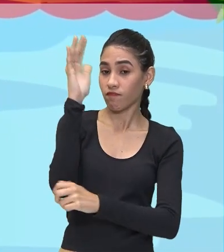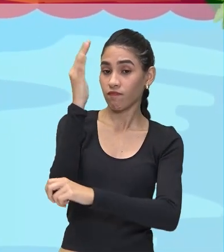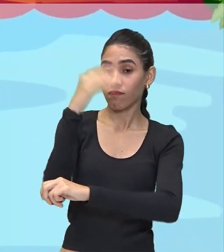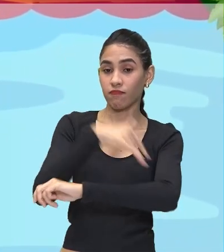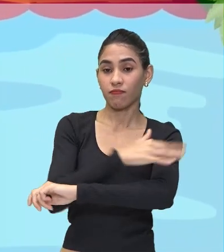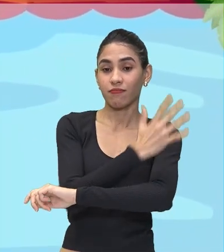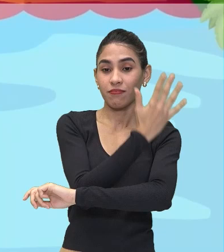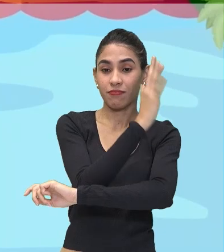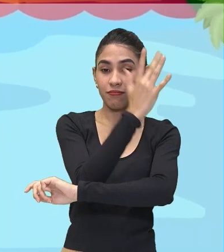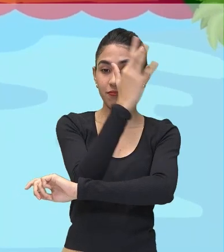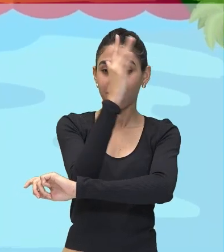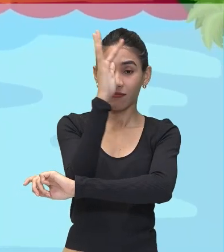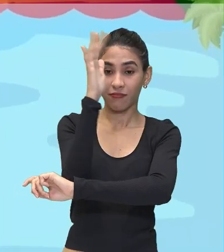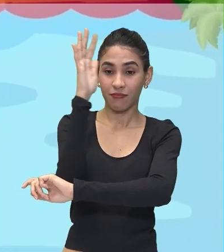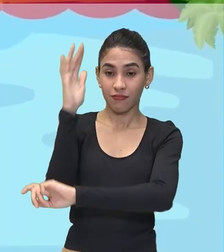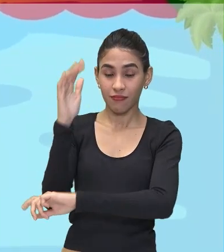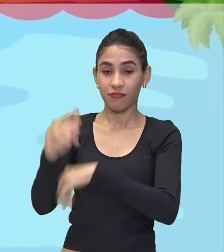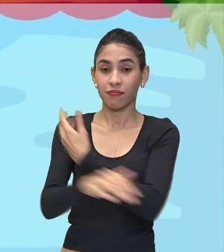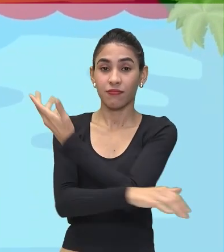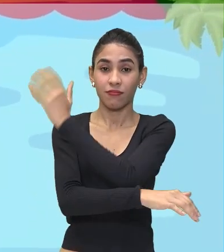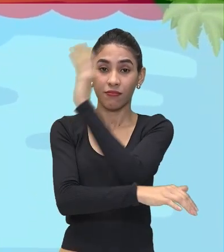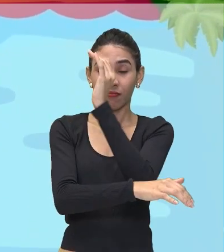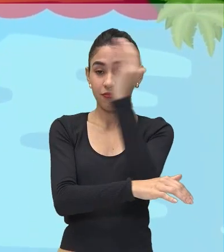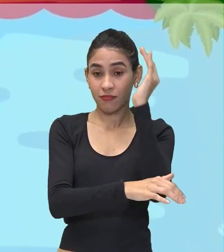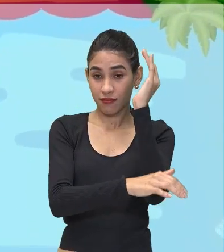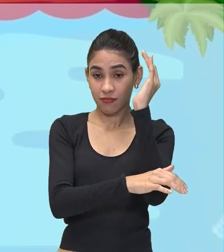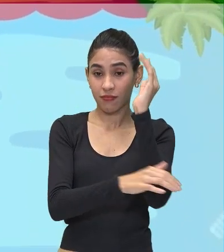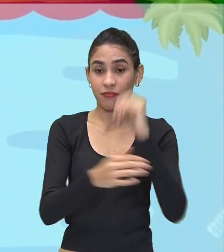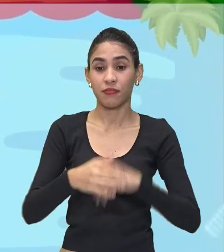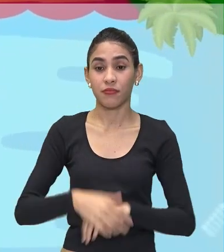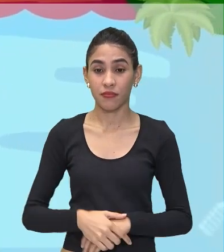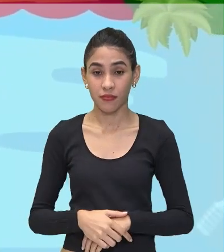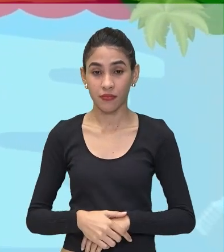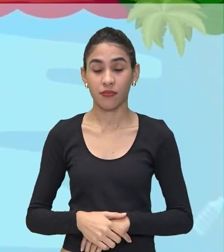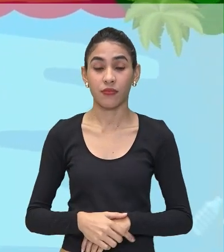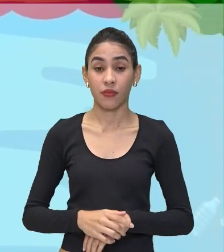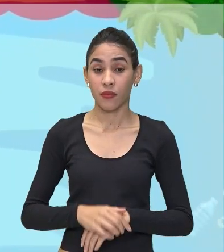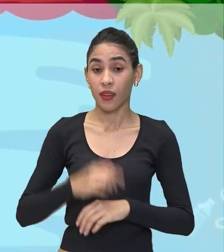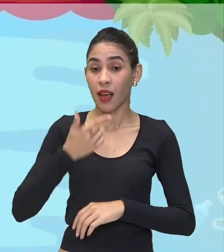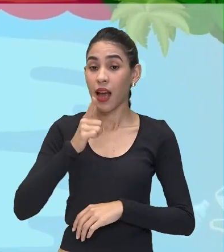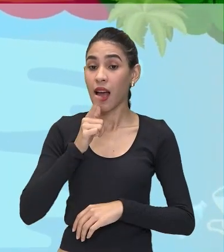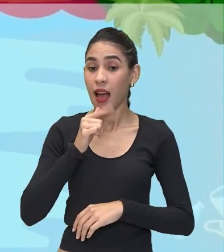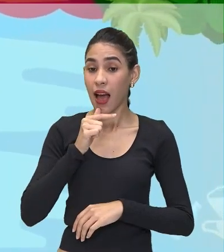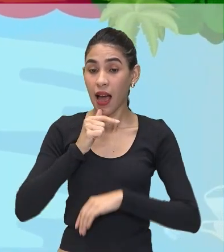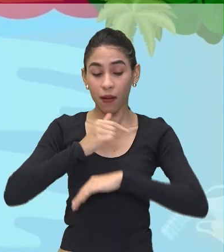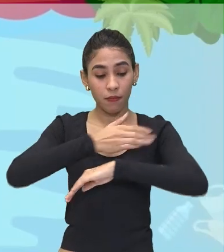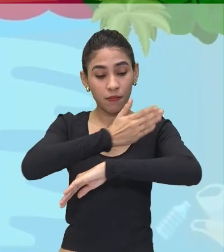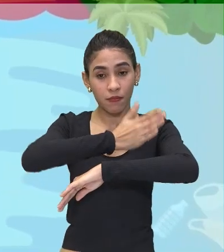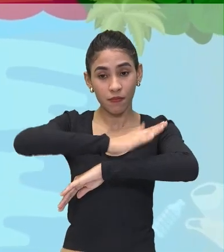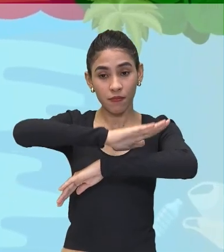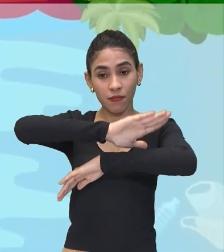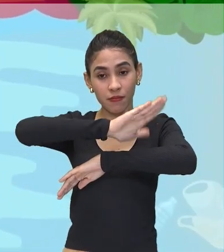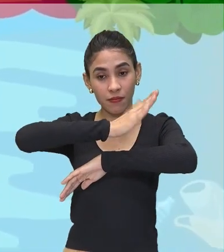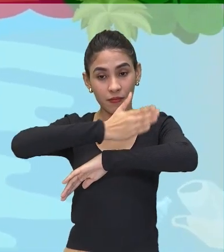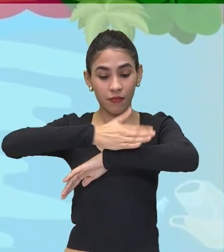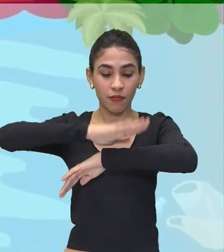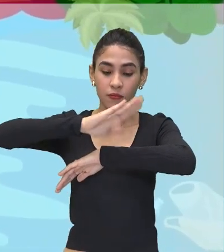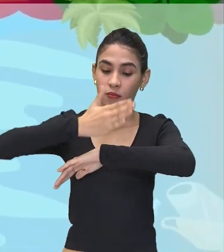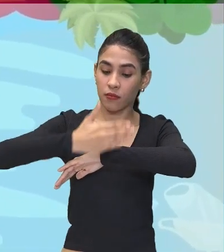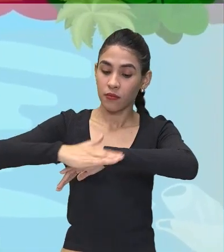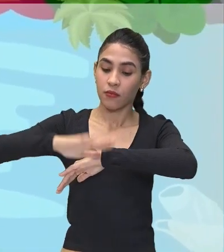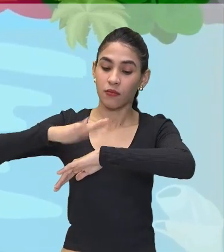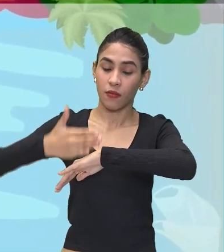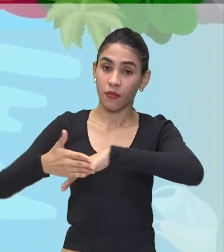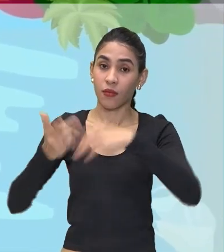variedade De espécies vegetais Aqui na água A gente consegue Observar uma água Mais limpa